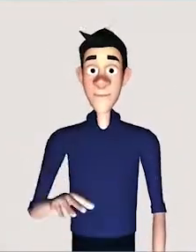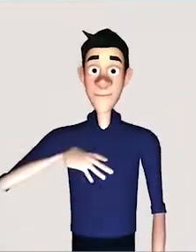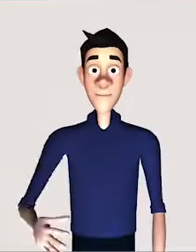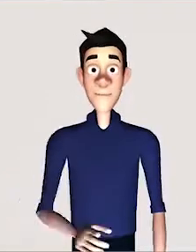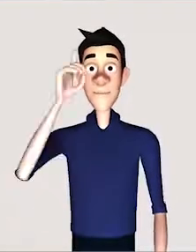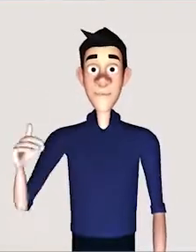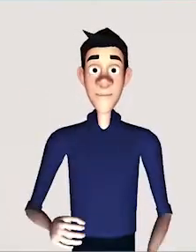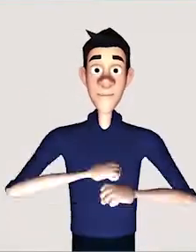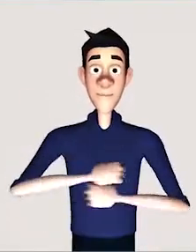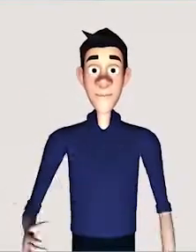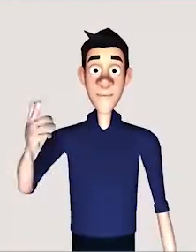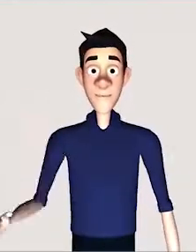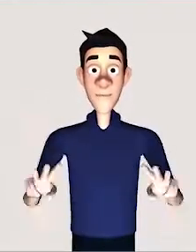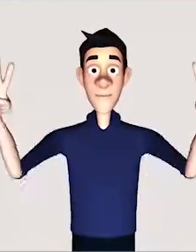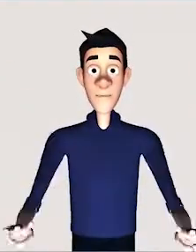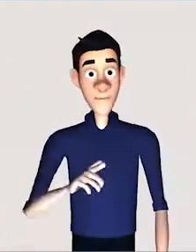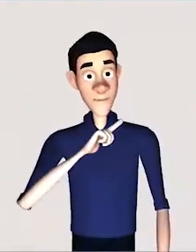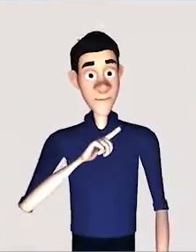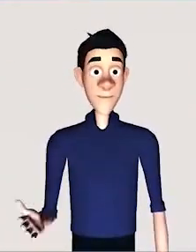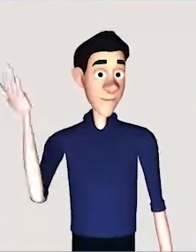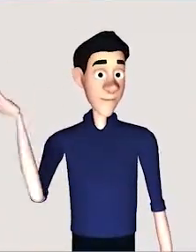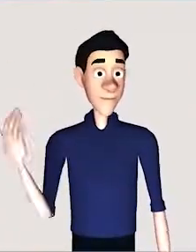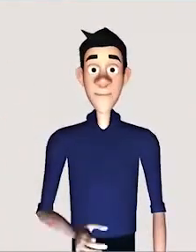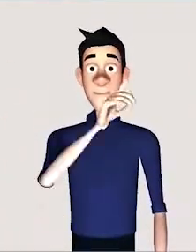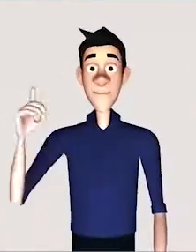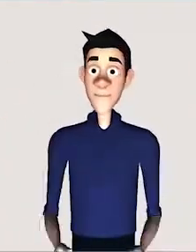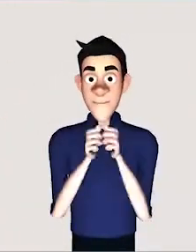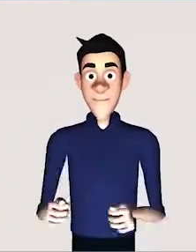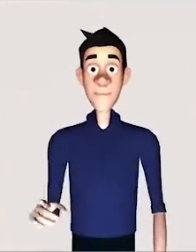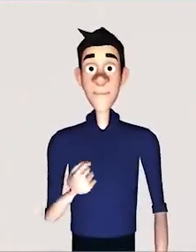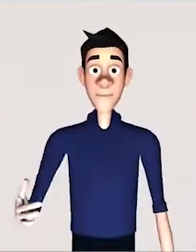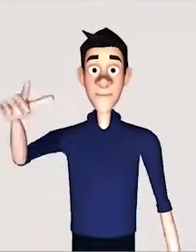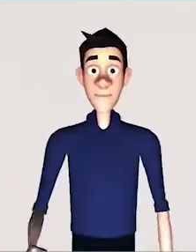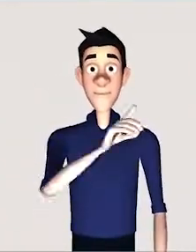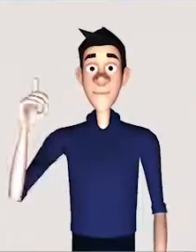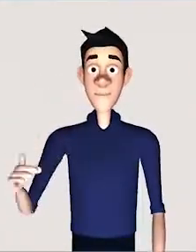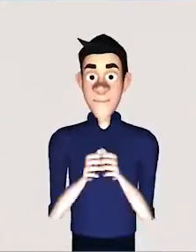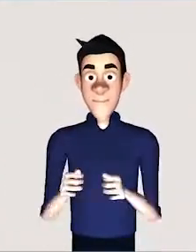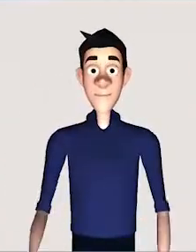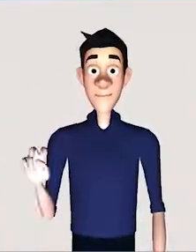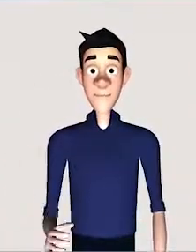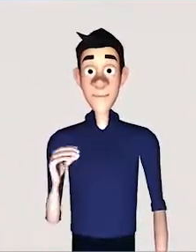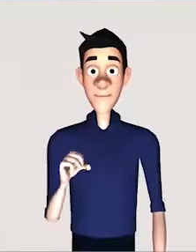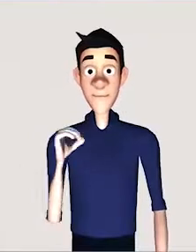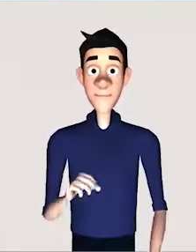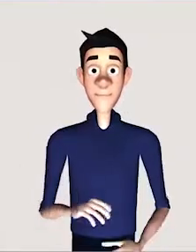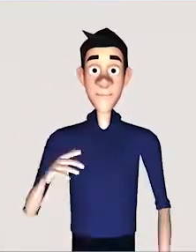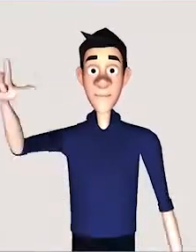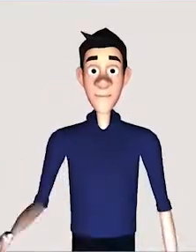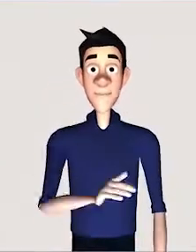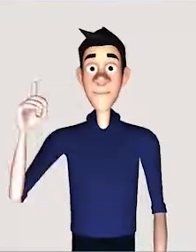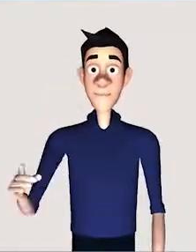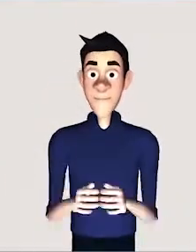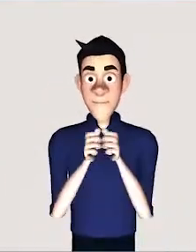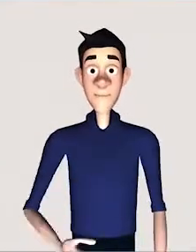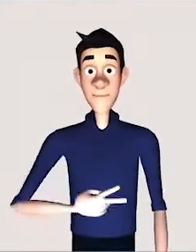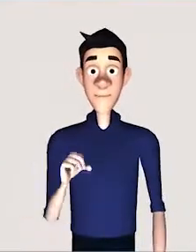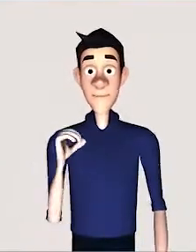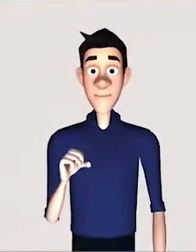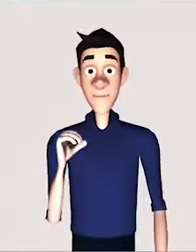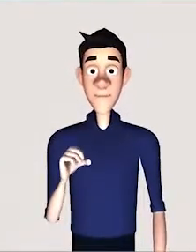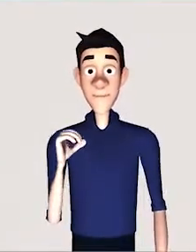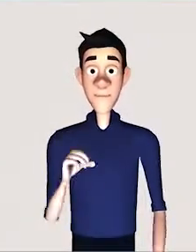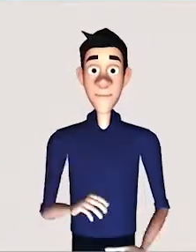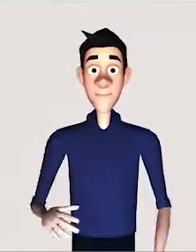com 100, e a gente pegar a soma total do ano desse museu e desse museu, esse museu provavelmente vai ter mais